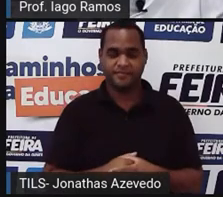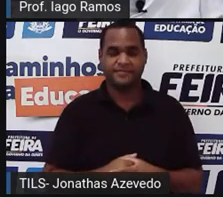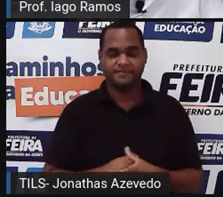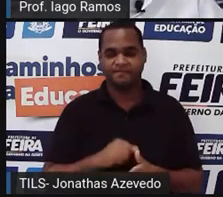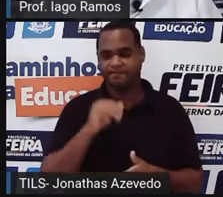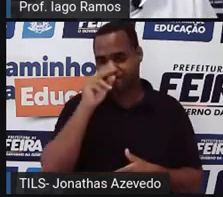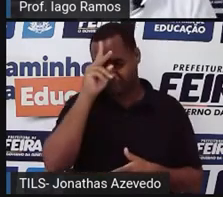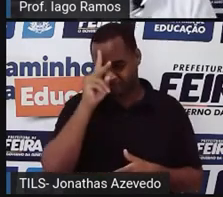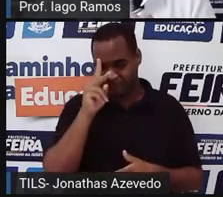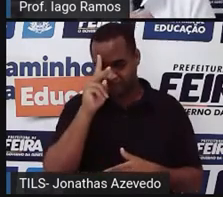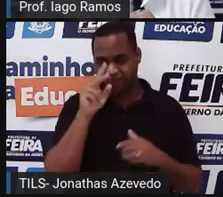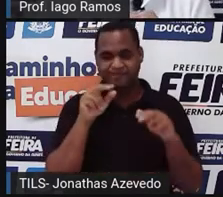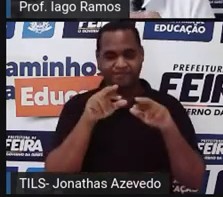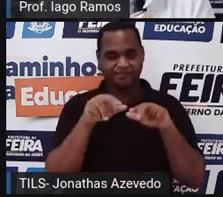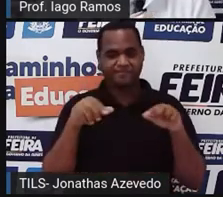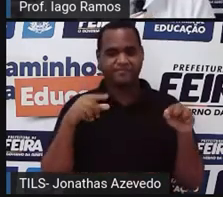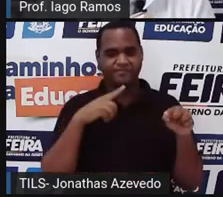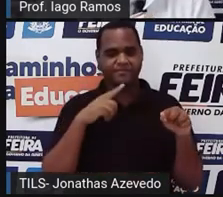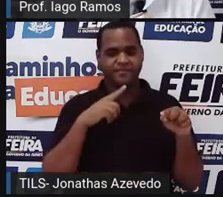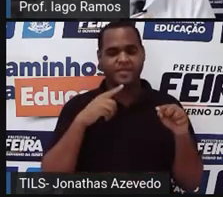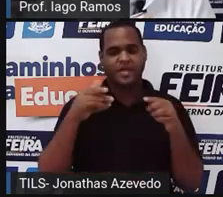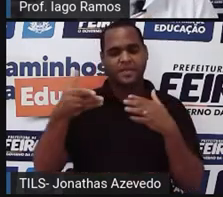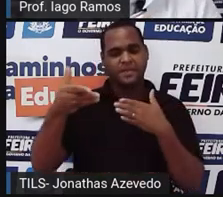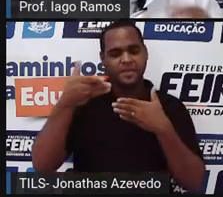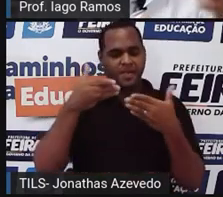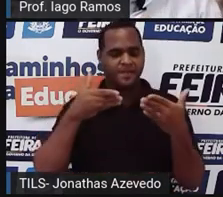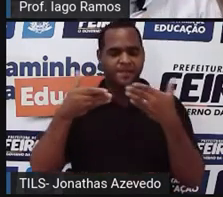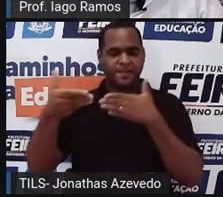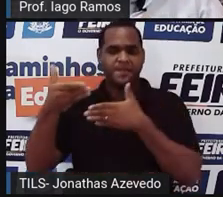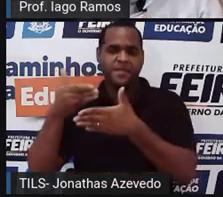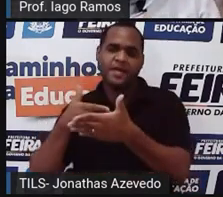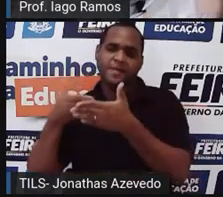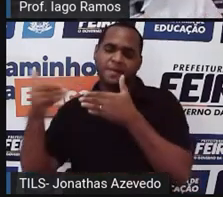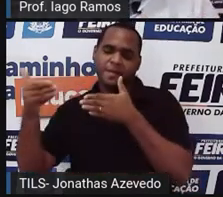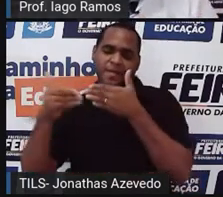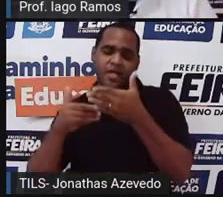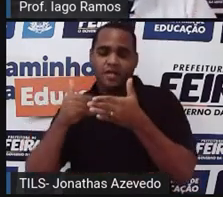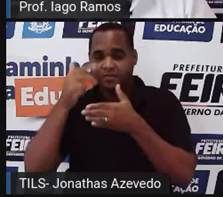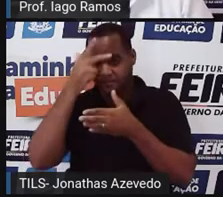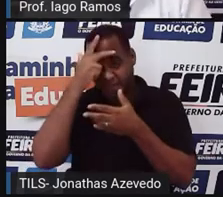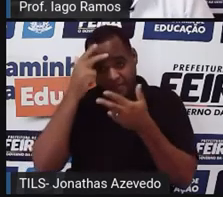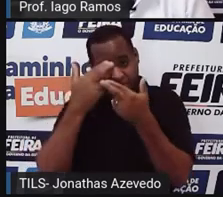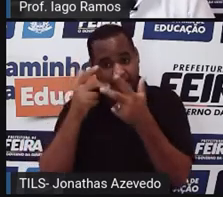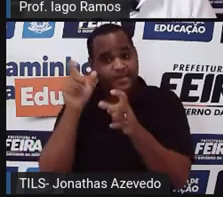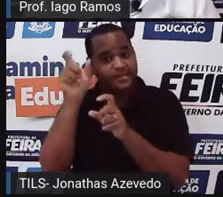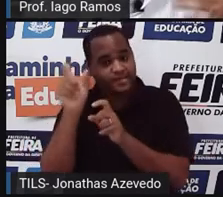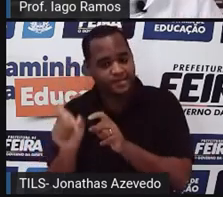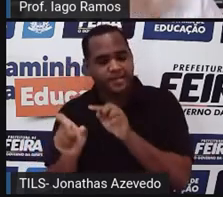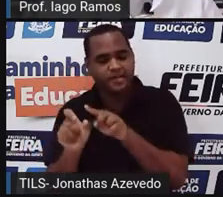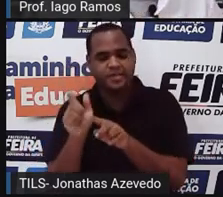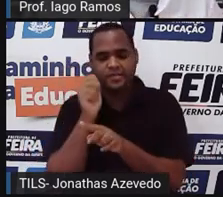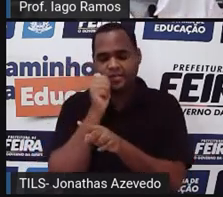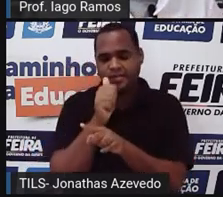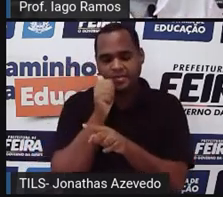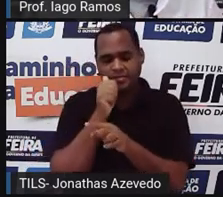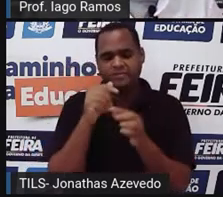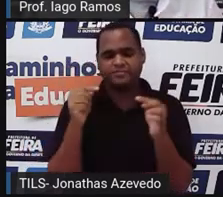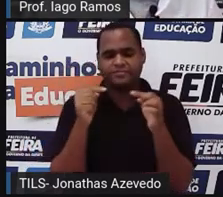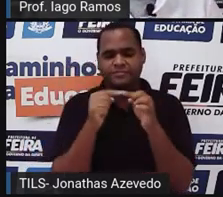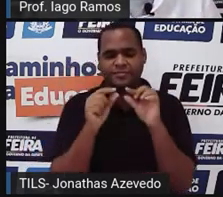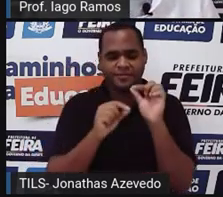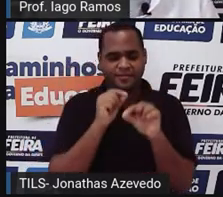histórias se convergem, né? Essa pessoa, essa mulher fez parte da